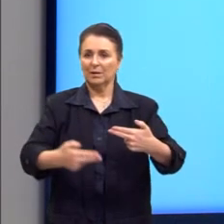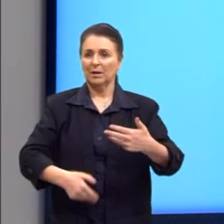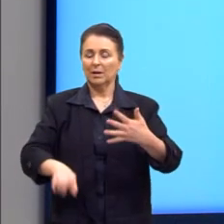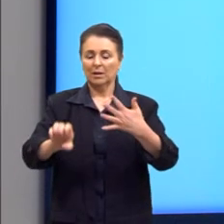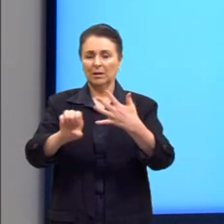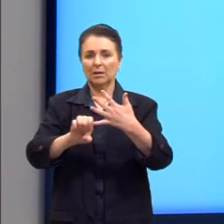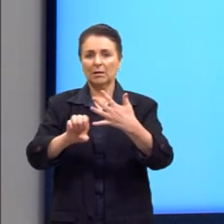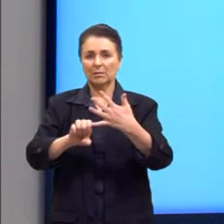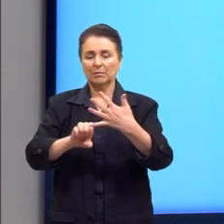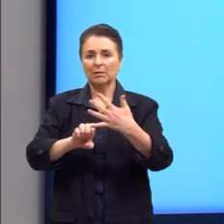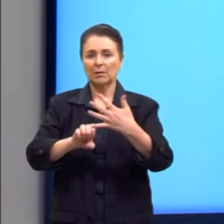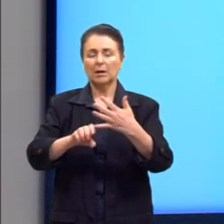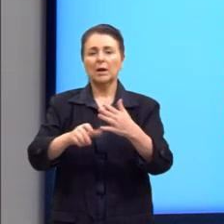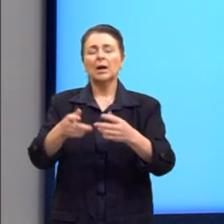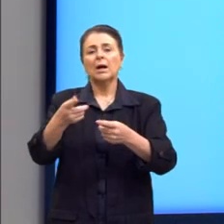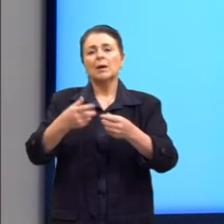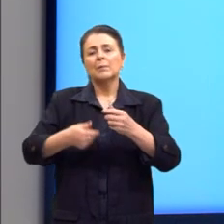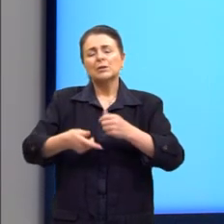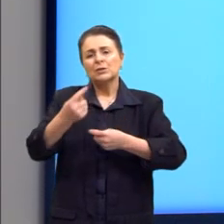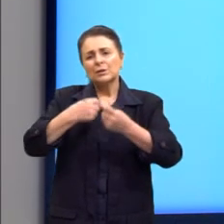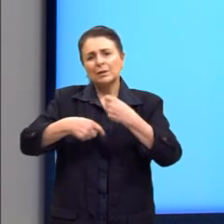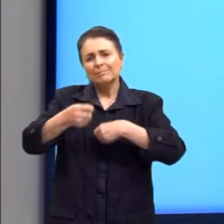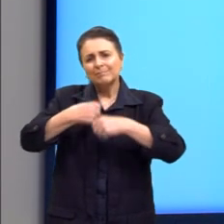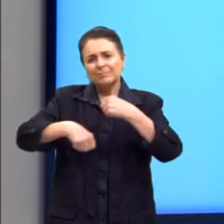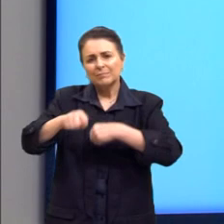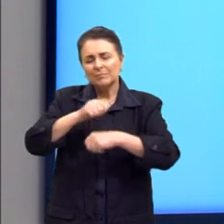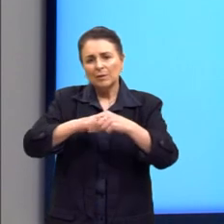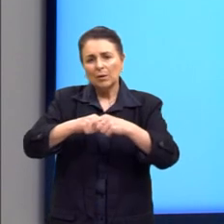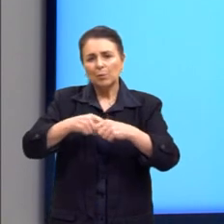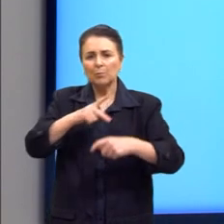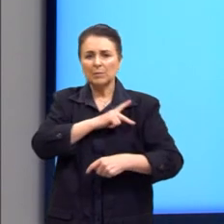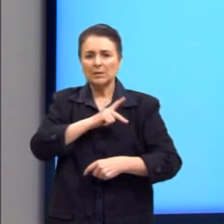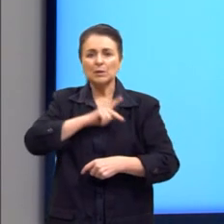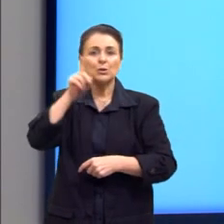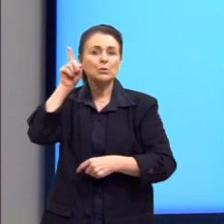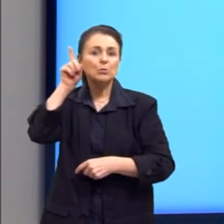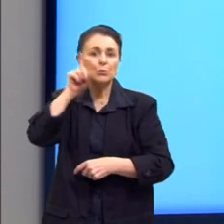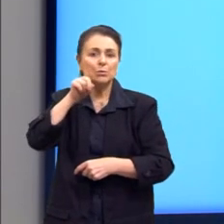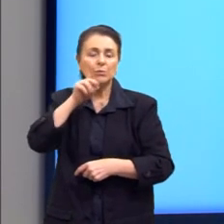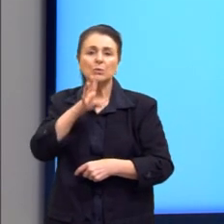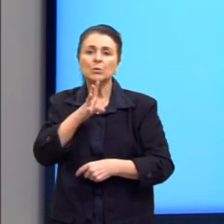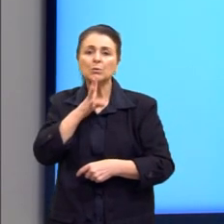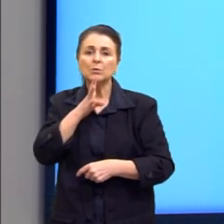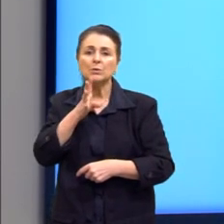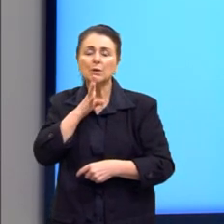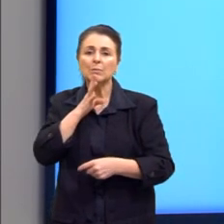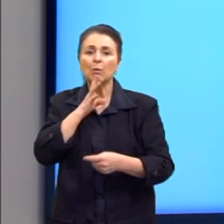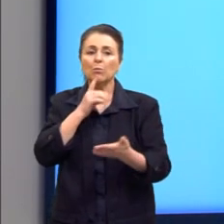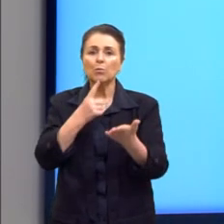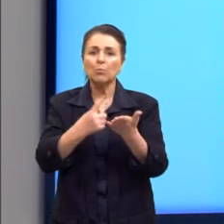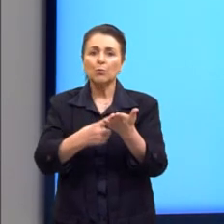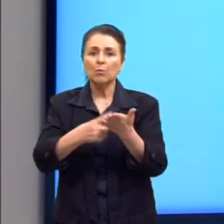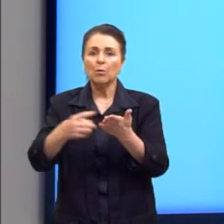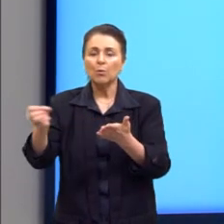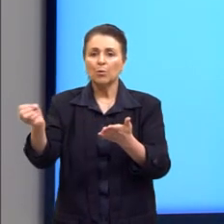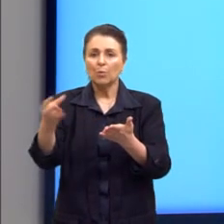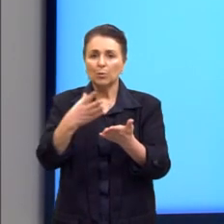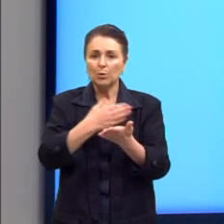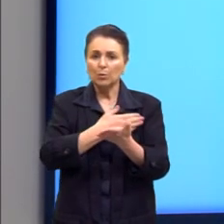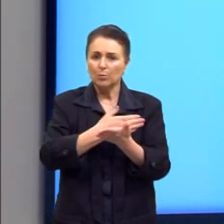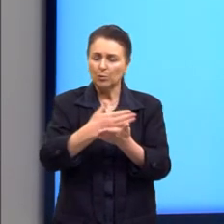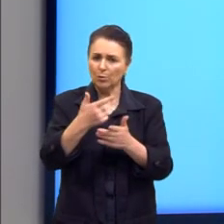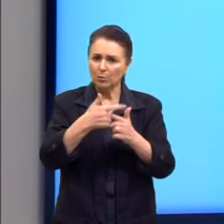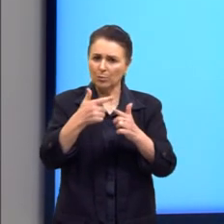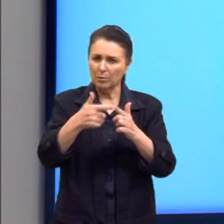tomada de medidas econômicas pelo presidente norte-americano Roosevelt, conhecidas como New Deal, que levaram à crise econômica no mundo.